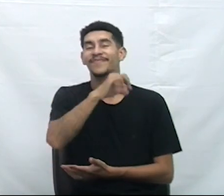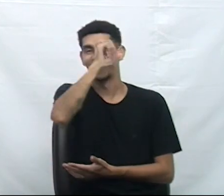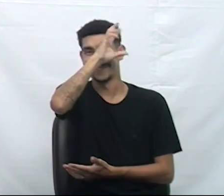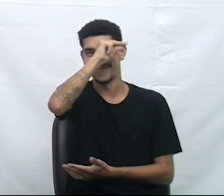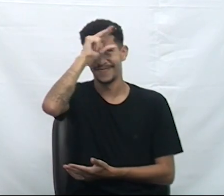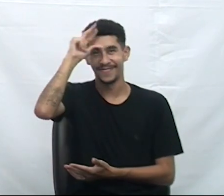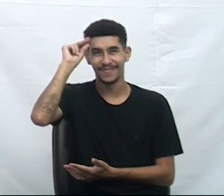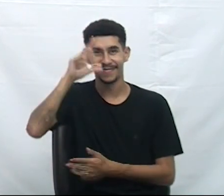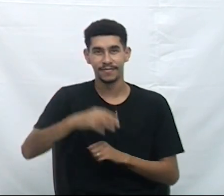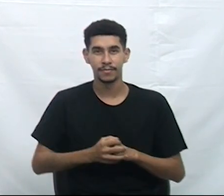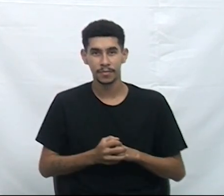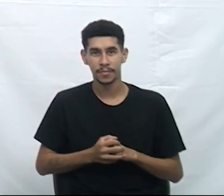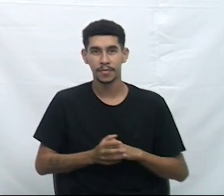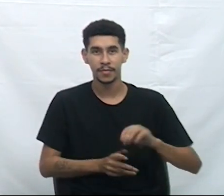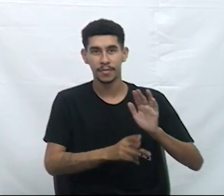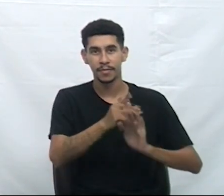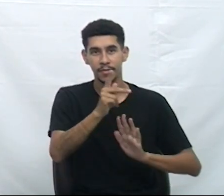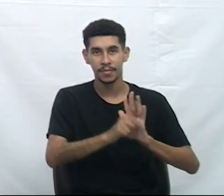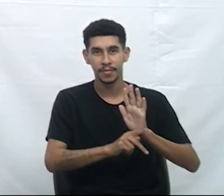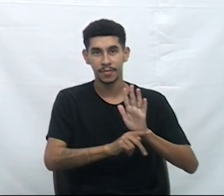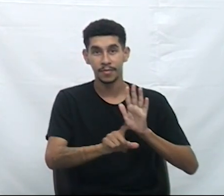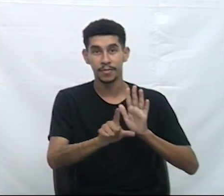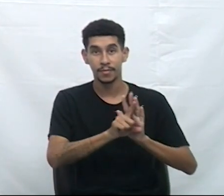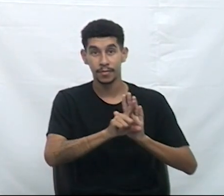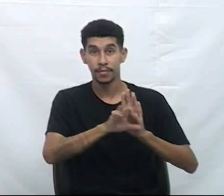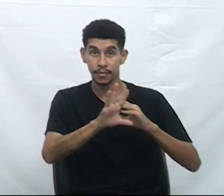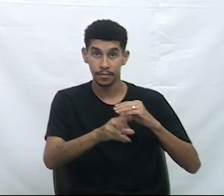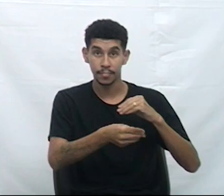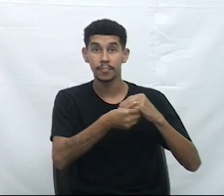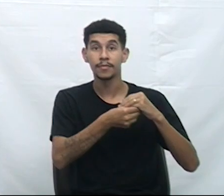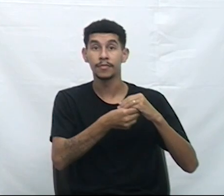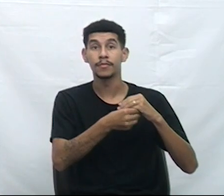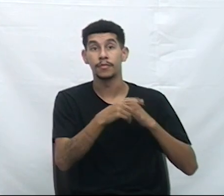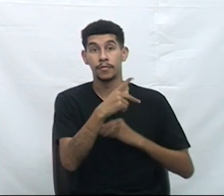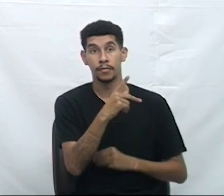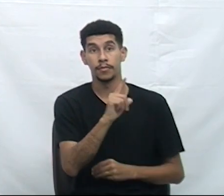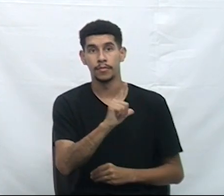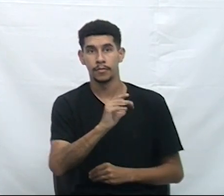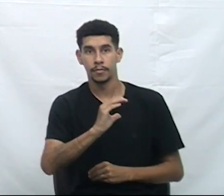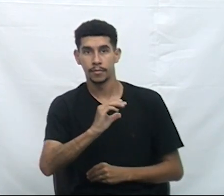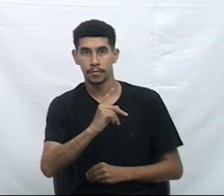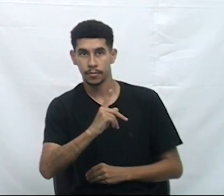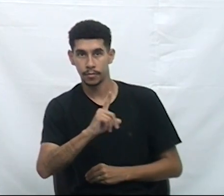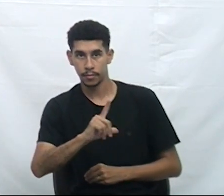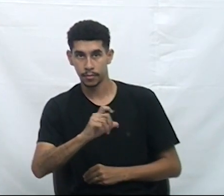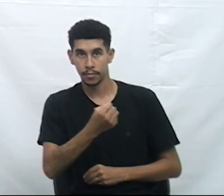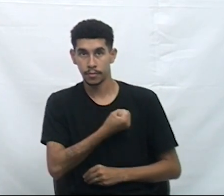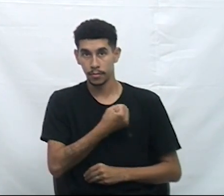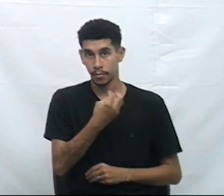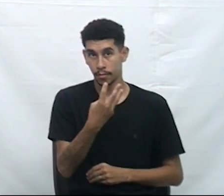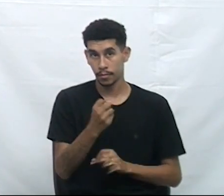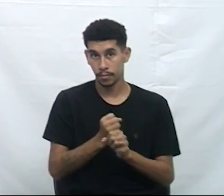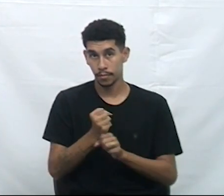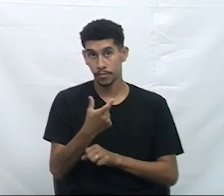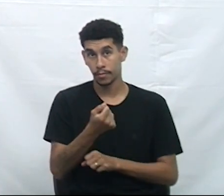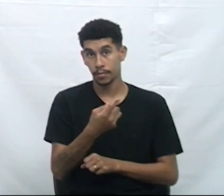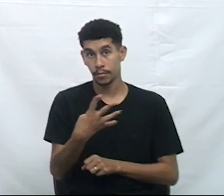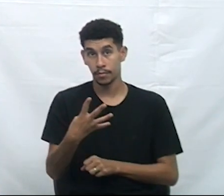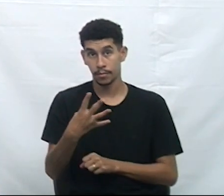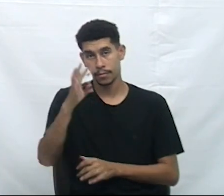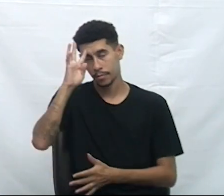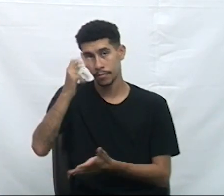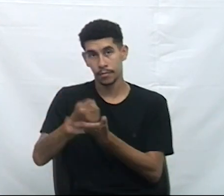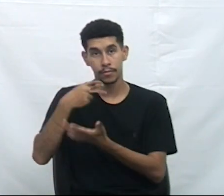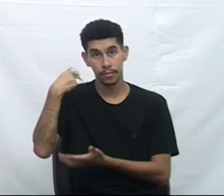Municipal. Projeto de lei complementar PLC-PL 3 de 2024, de autoria do vereador